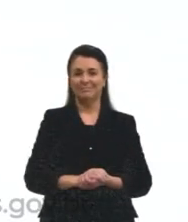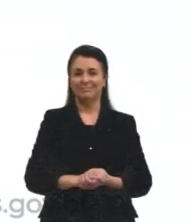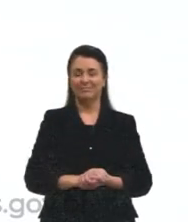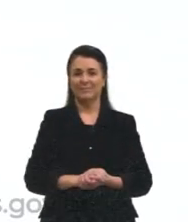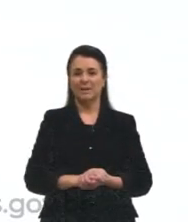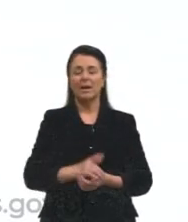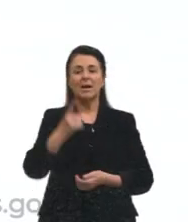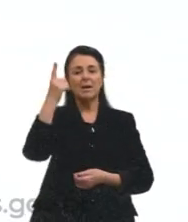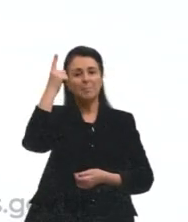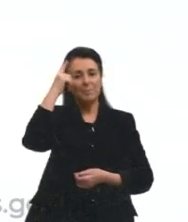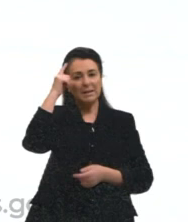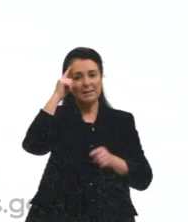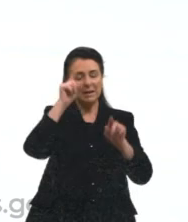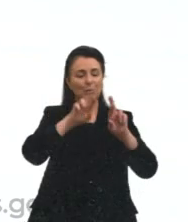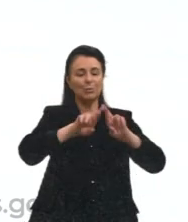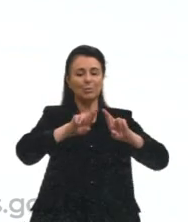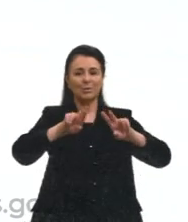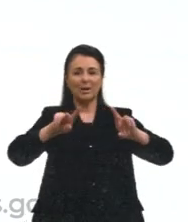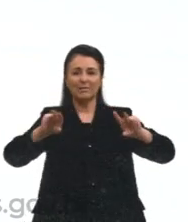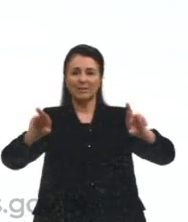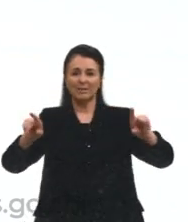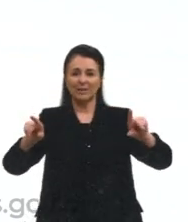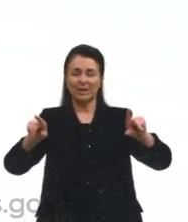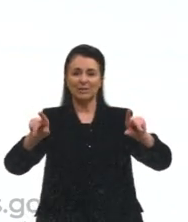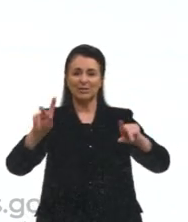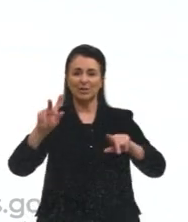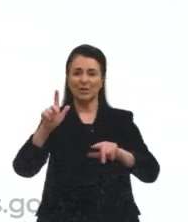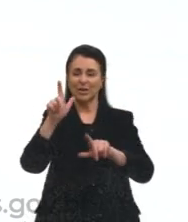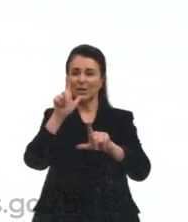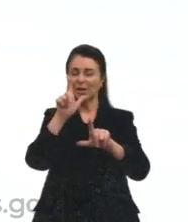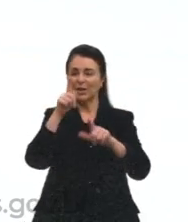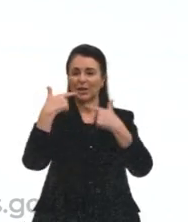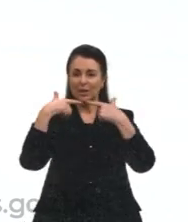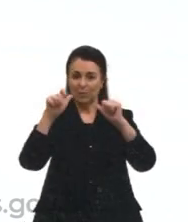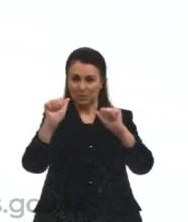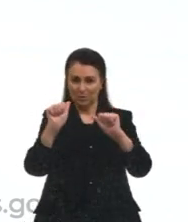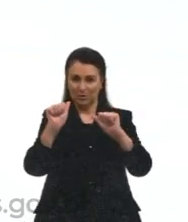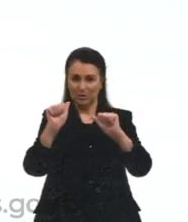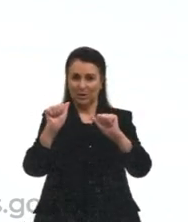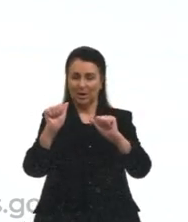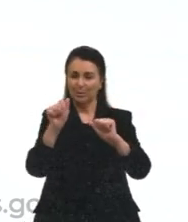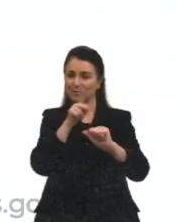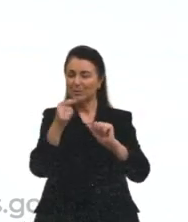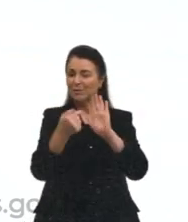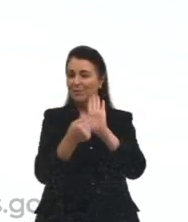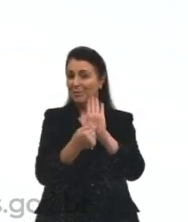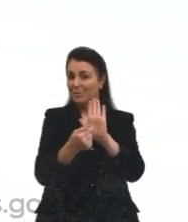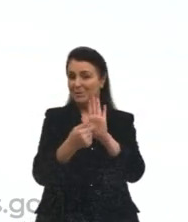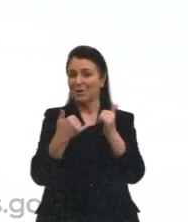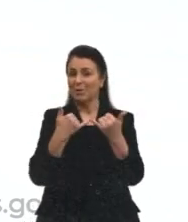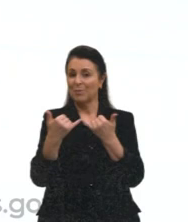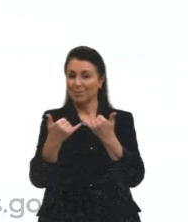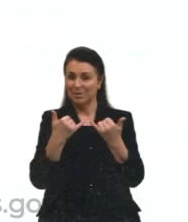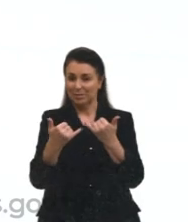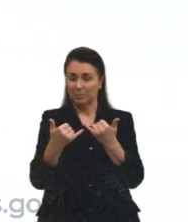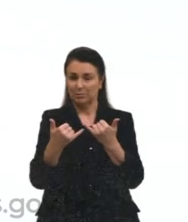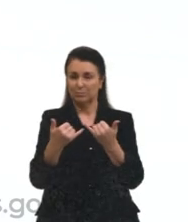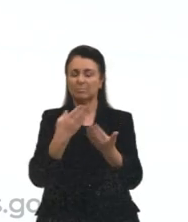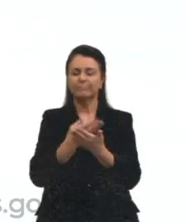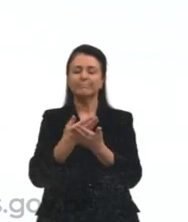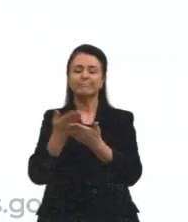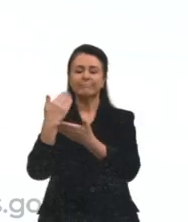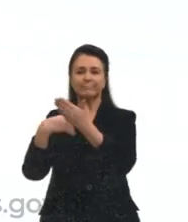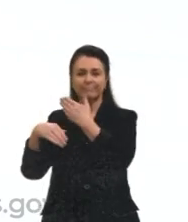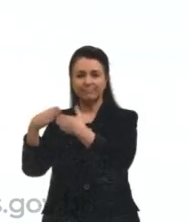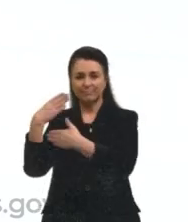E pensando em variação linguística na questão histórica, que eu trago esse exemplo que eu acho muito bacana. A gente já falou em aulas anteriores